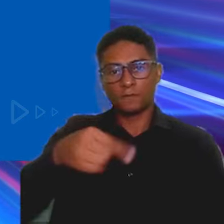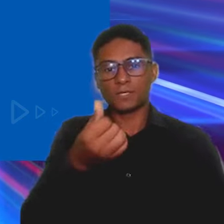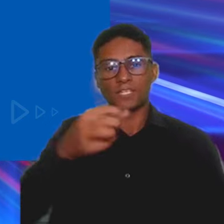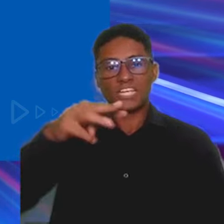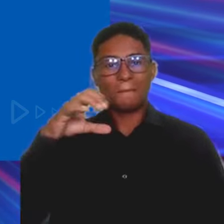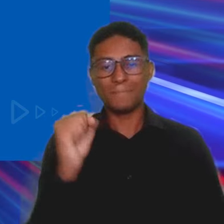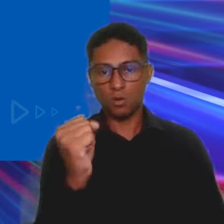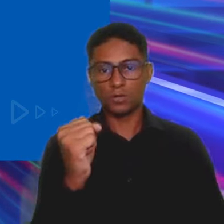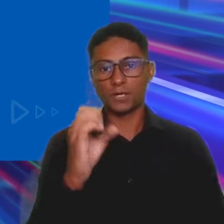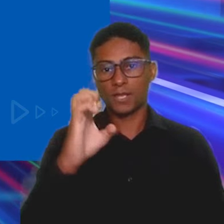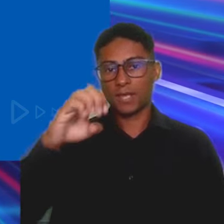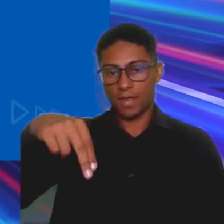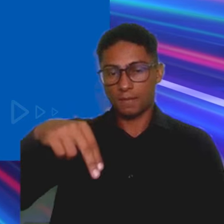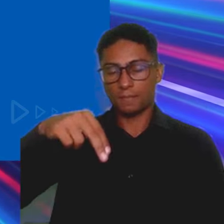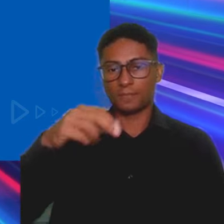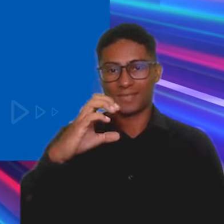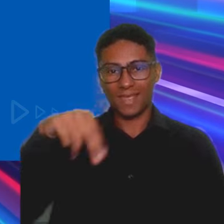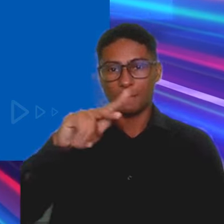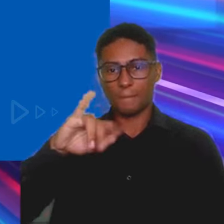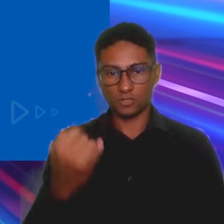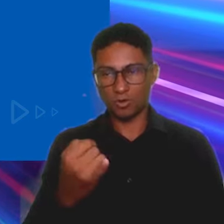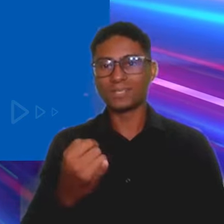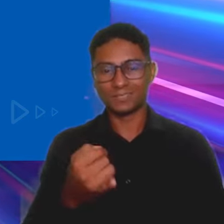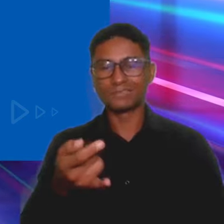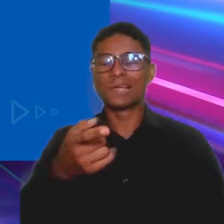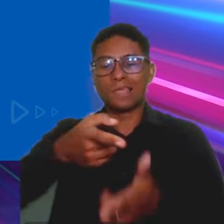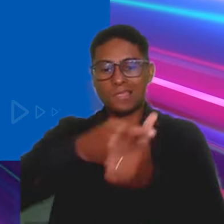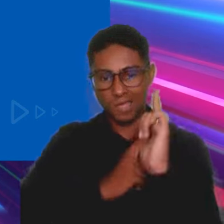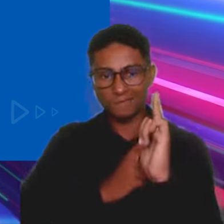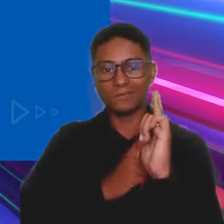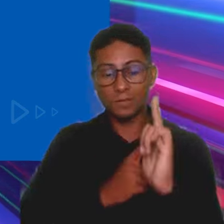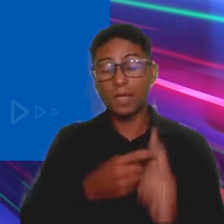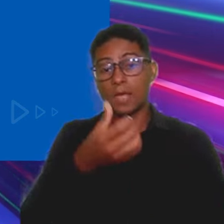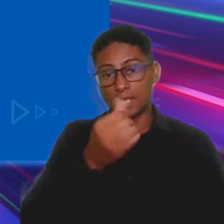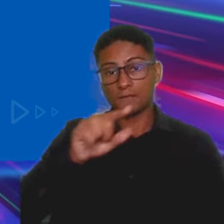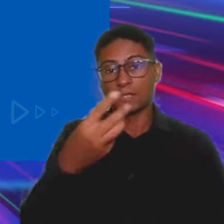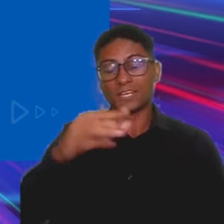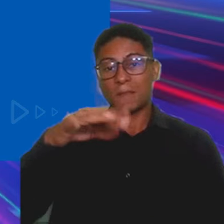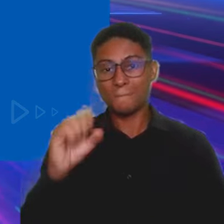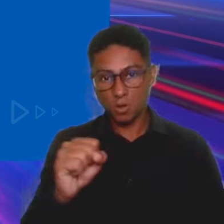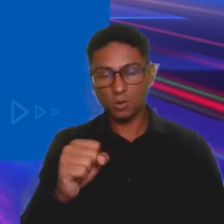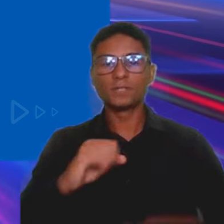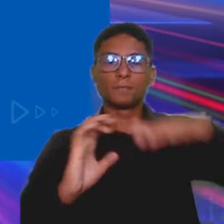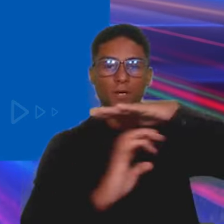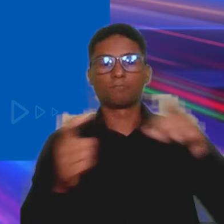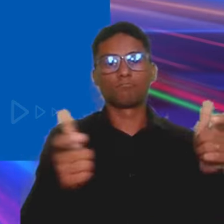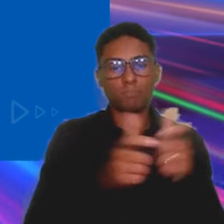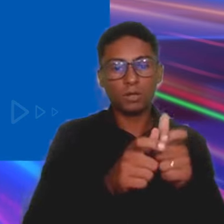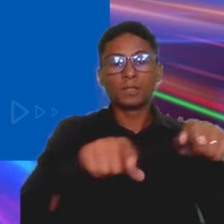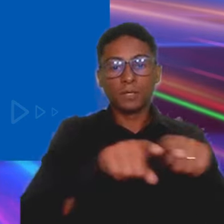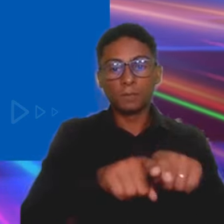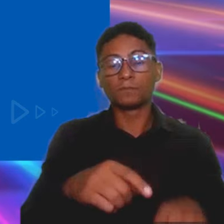de CNPJs no vermelho, sendo 6,3 milhões só de micro e pequenas empresas. São mais de 43